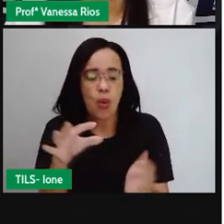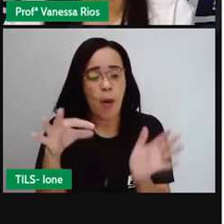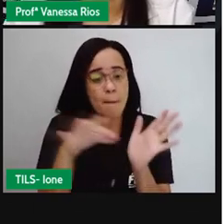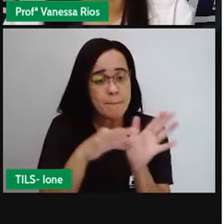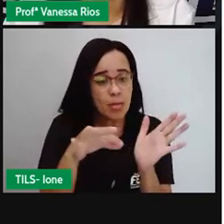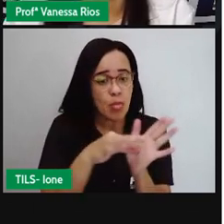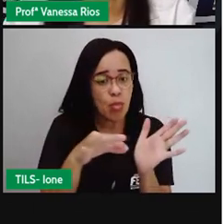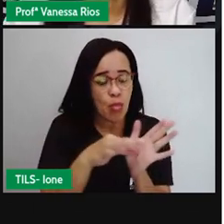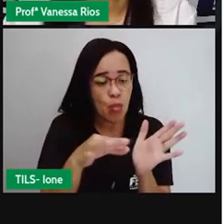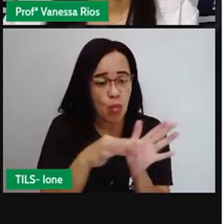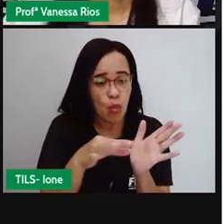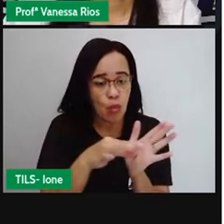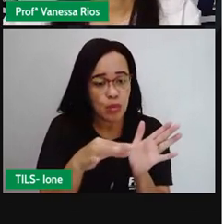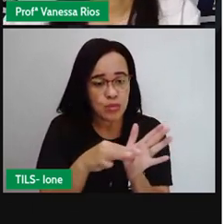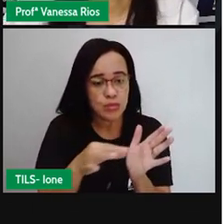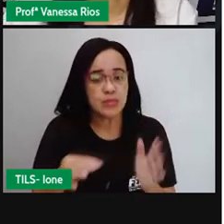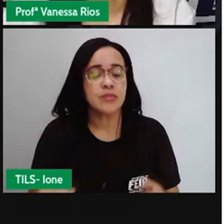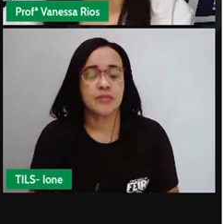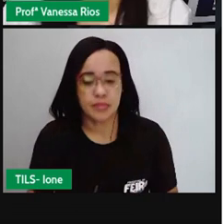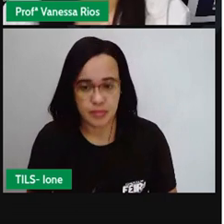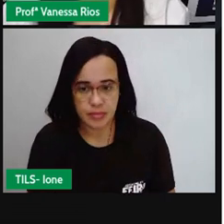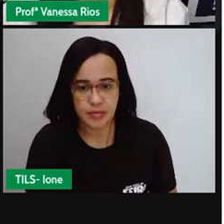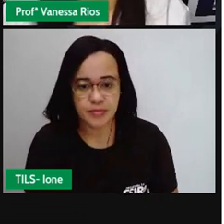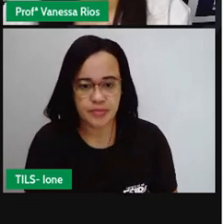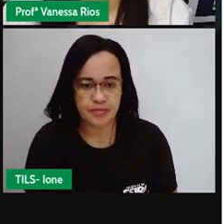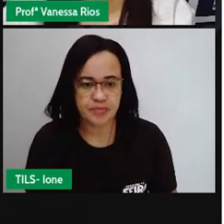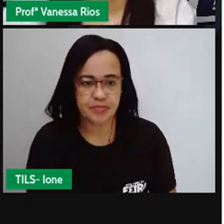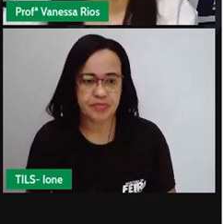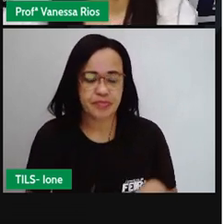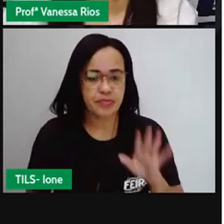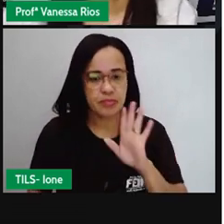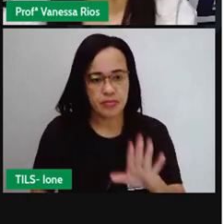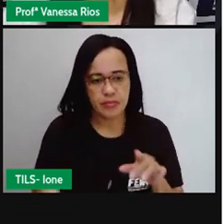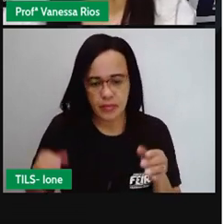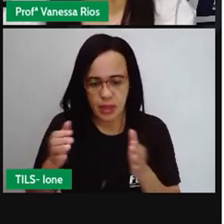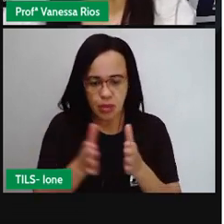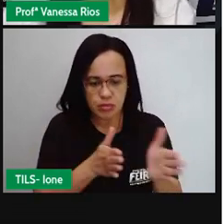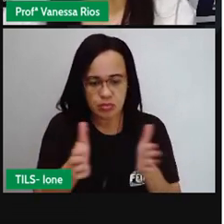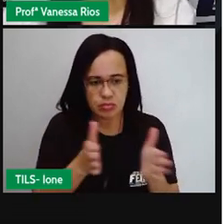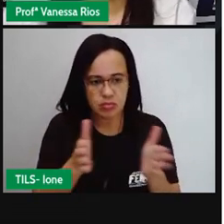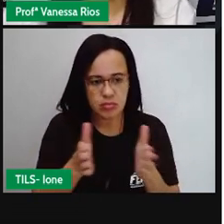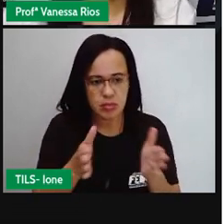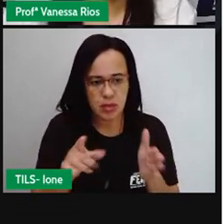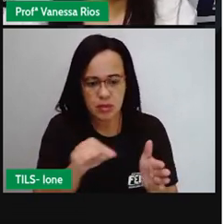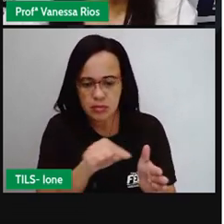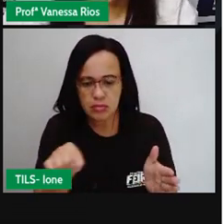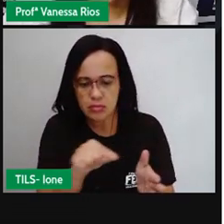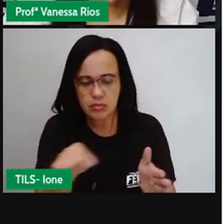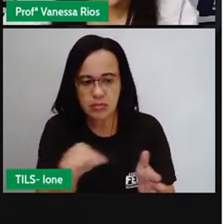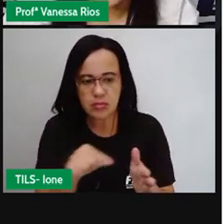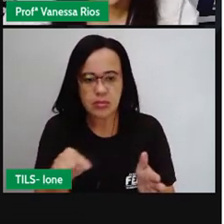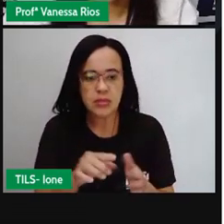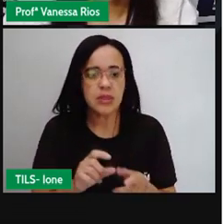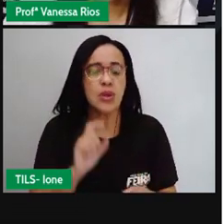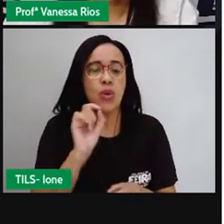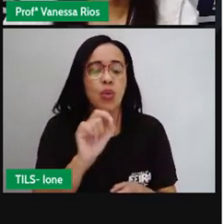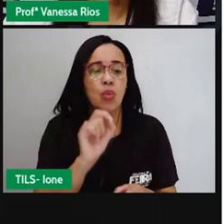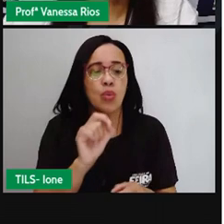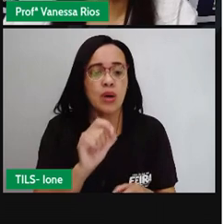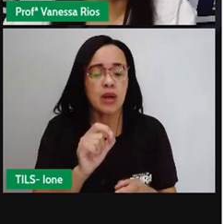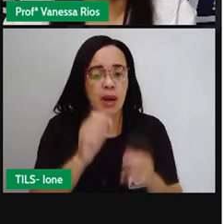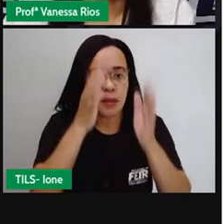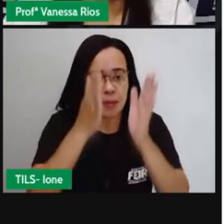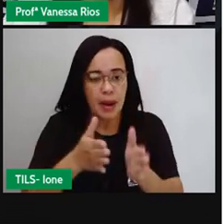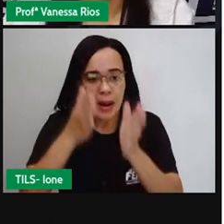as semirretas se juntam, mas esse espaço faz com que os ângulos sejam classificados de forma diferente, porque